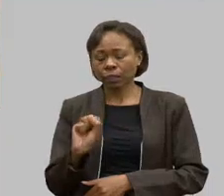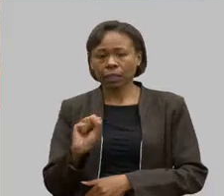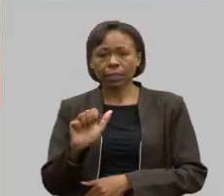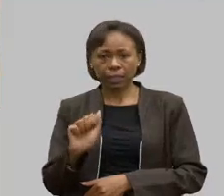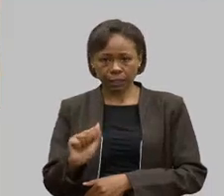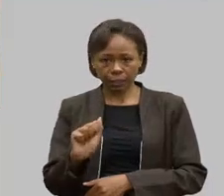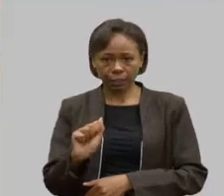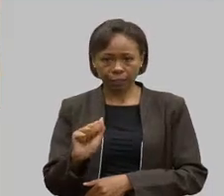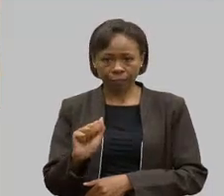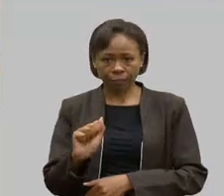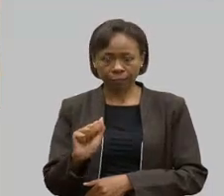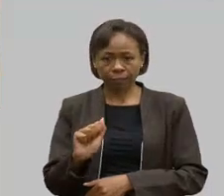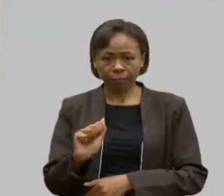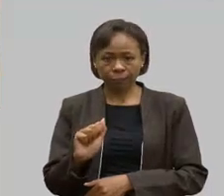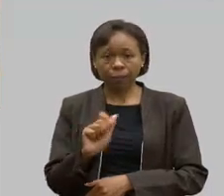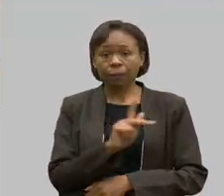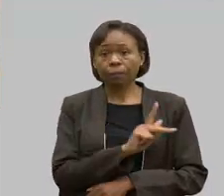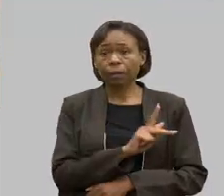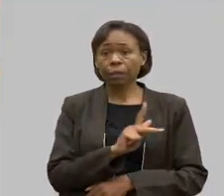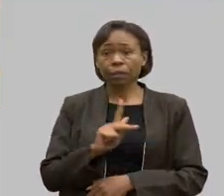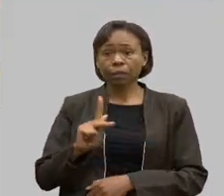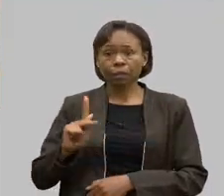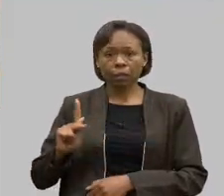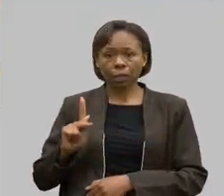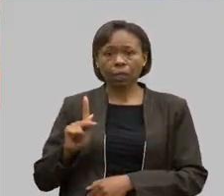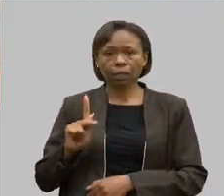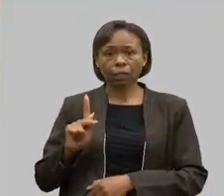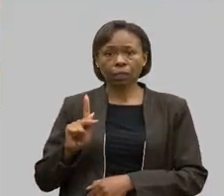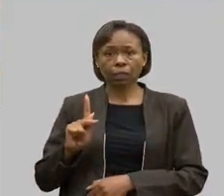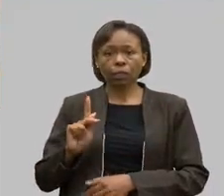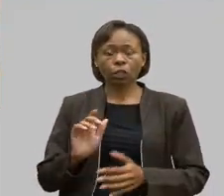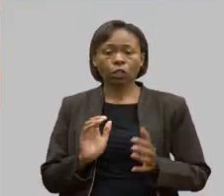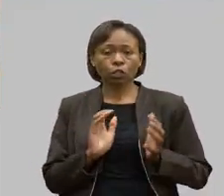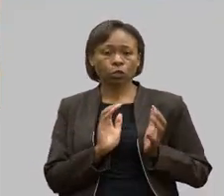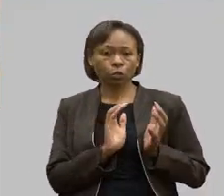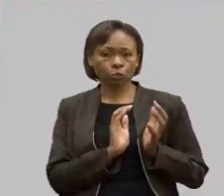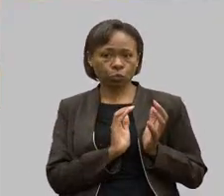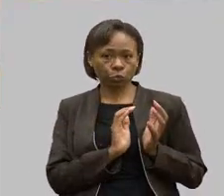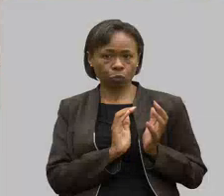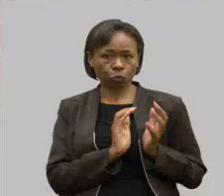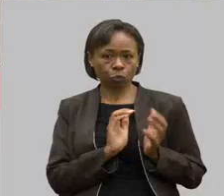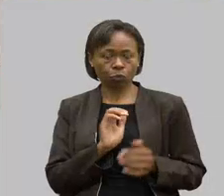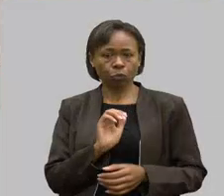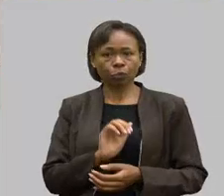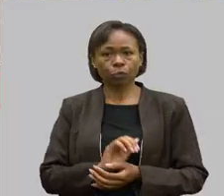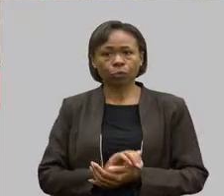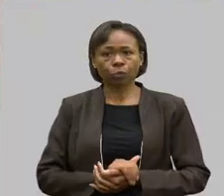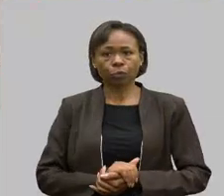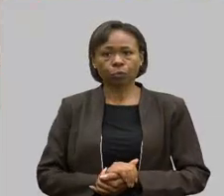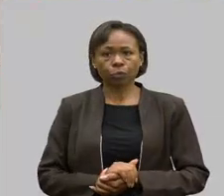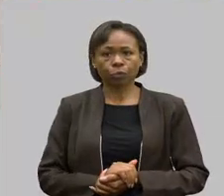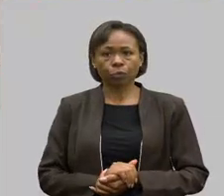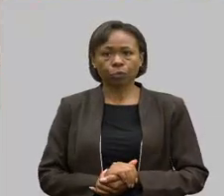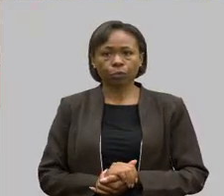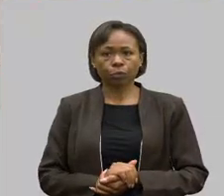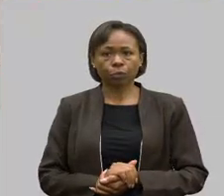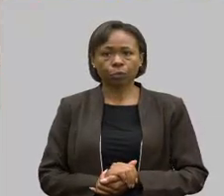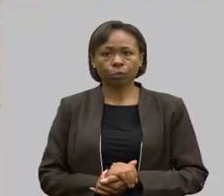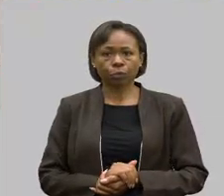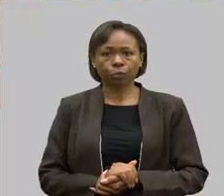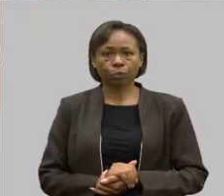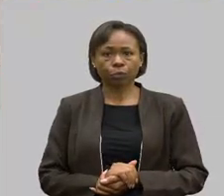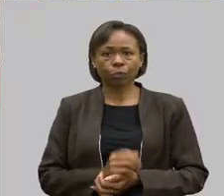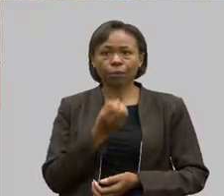Barros Araújo Cunha, presidente da Associação de Pais Amigos dos Excepcionais. Boa tarde a todos.